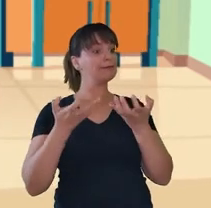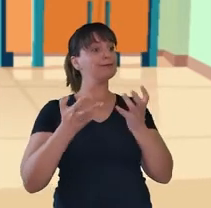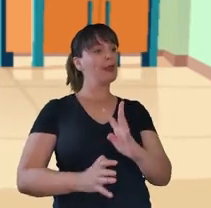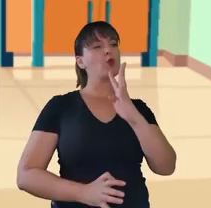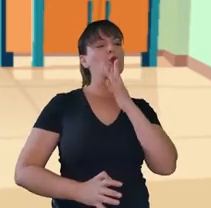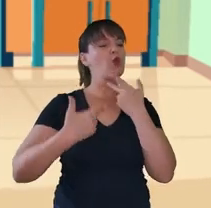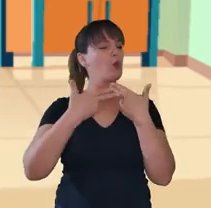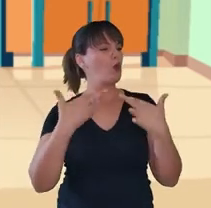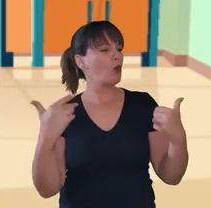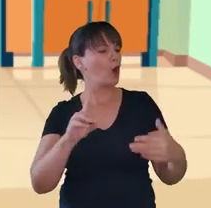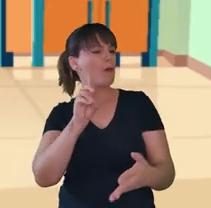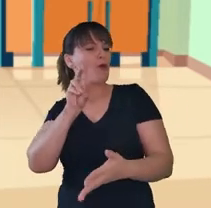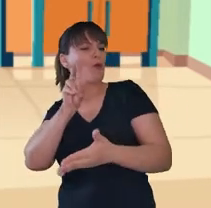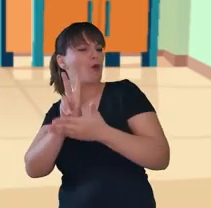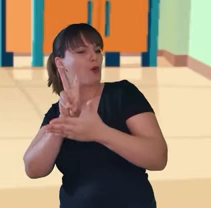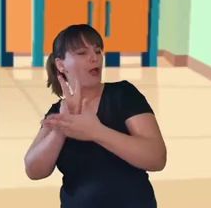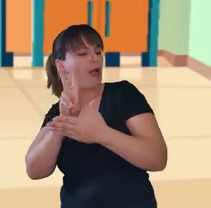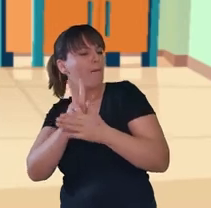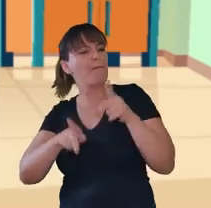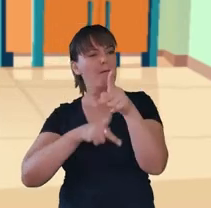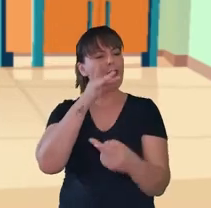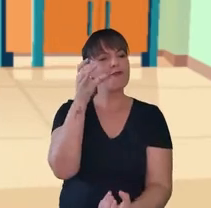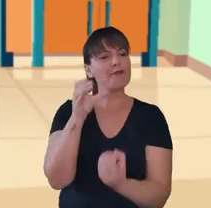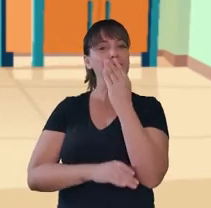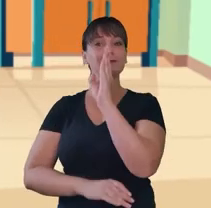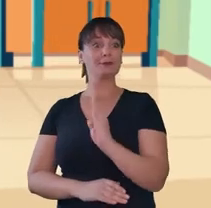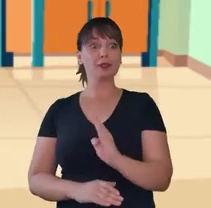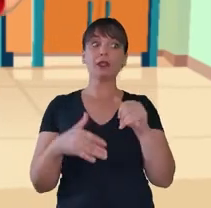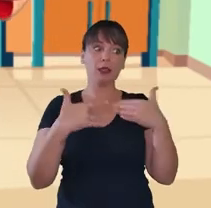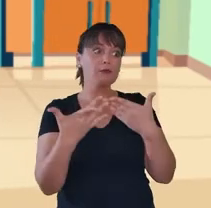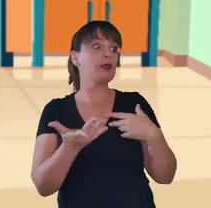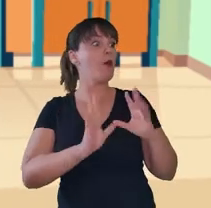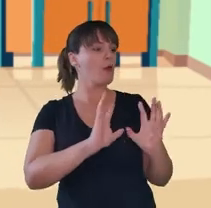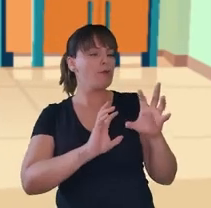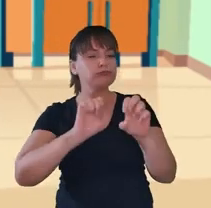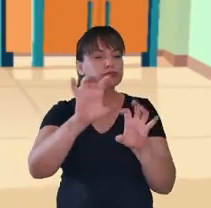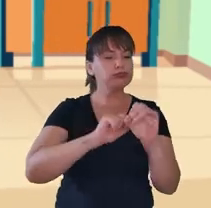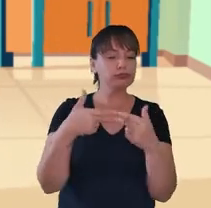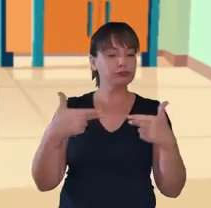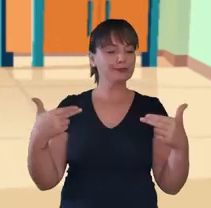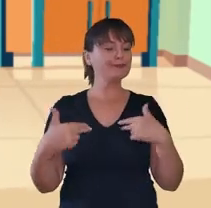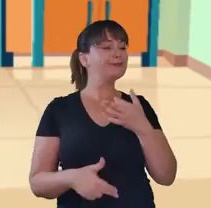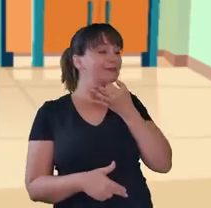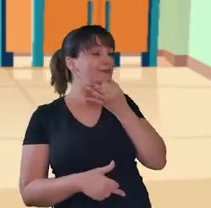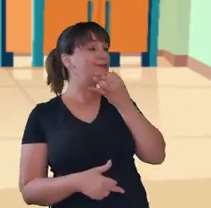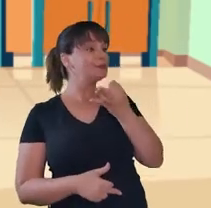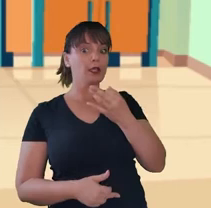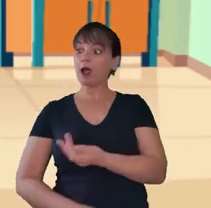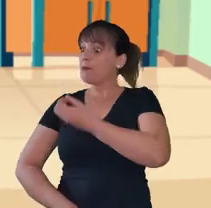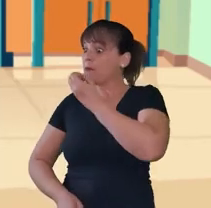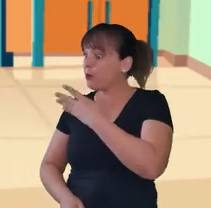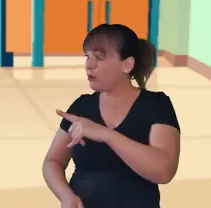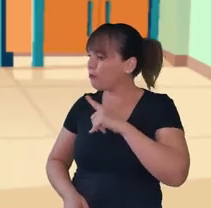indígenas dos povos originários aqui do Brasil. Então eu reuni esses objetos, o que acha? Muito bom.